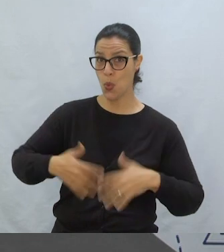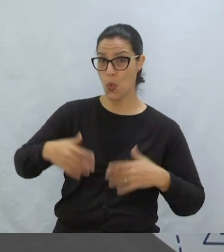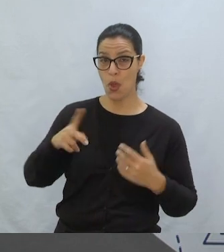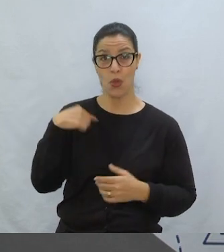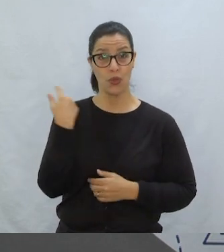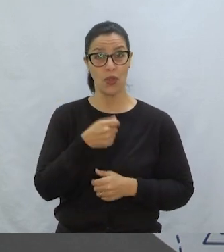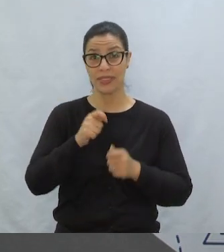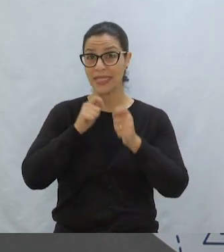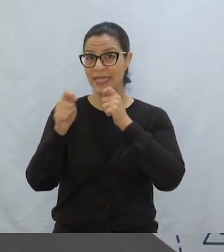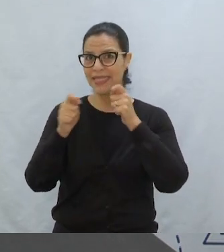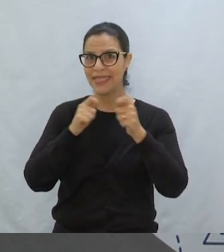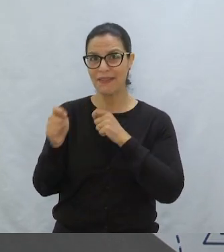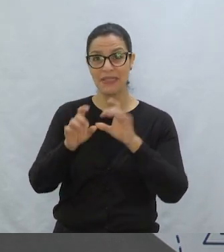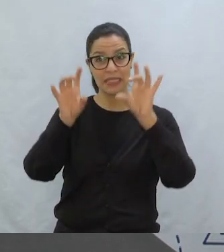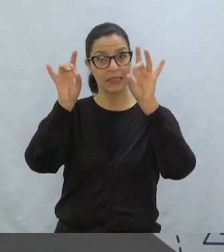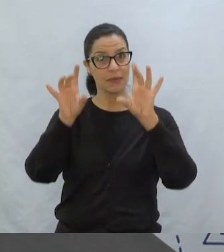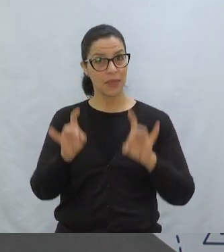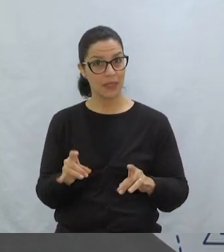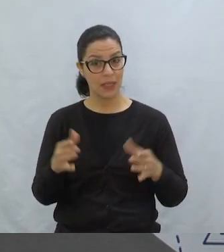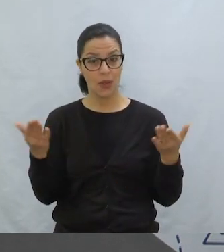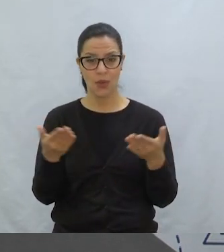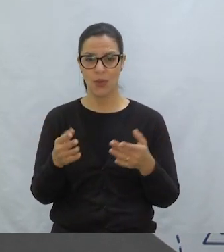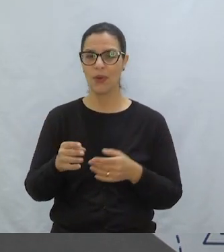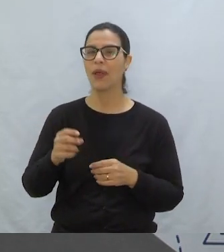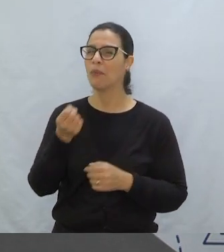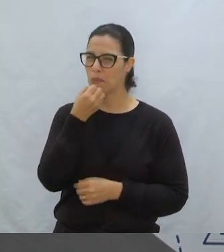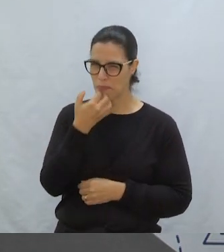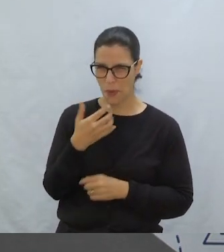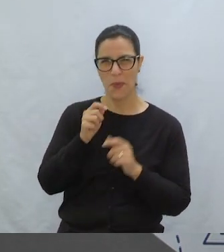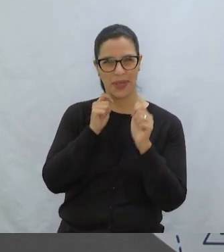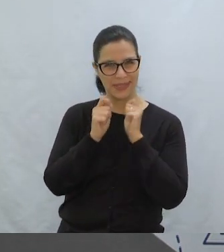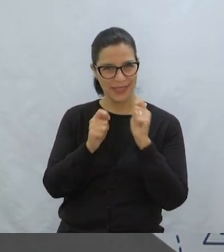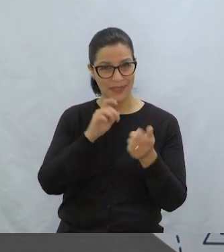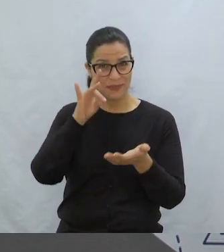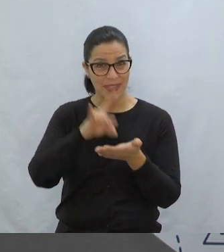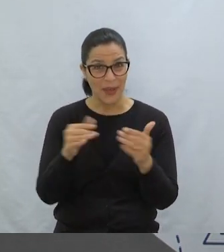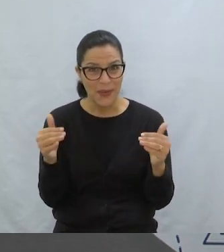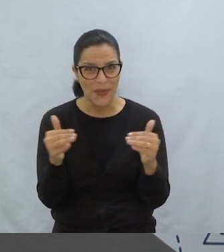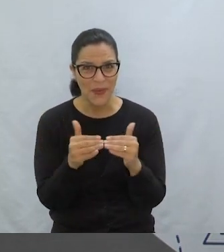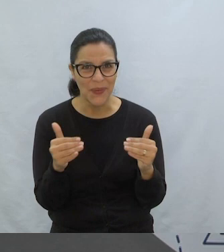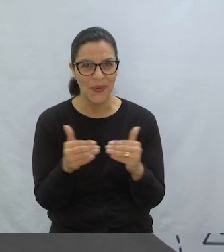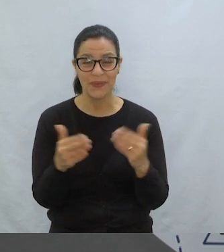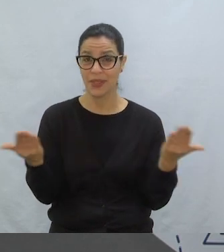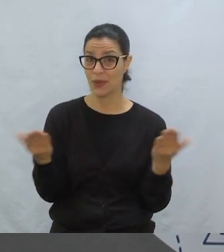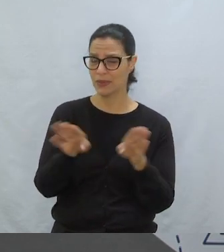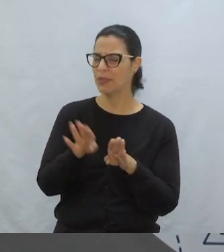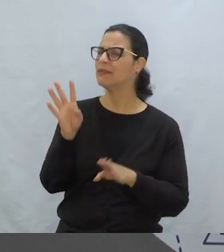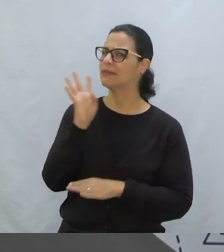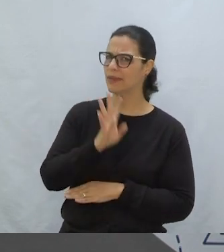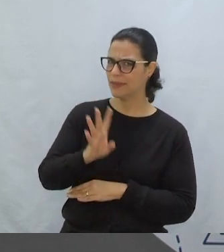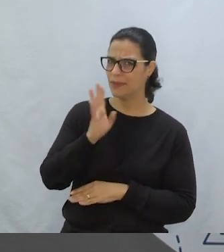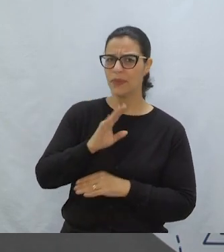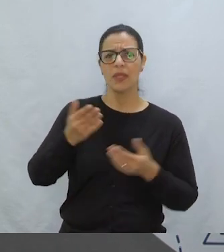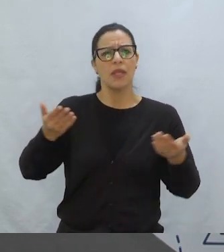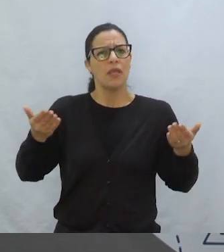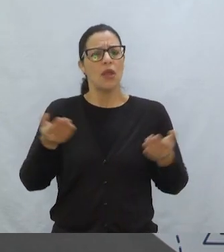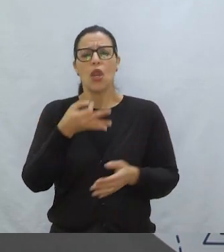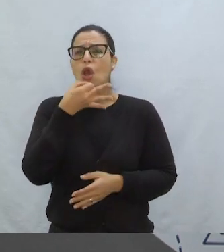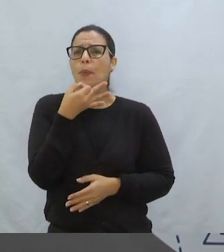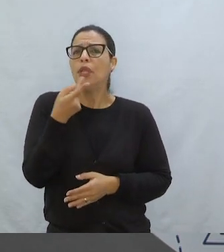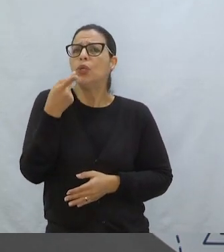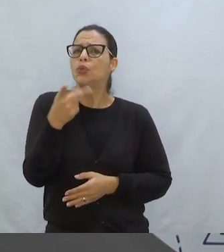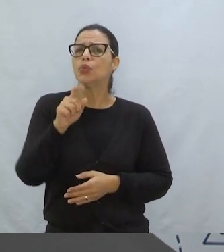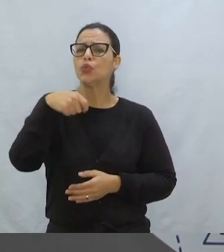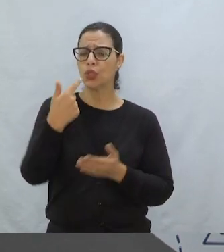Uau Nós tivemos uma entrevista exclusiva Muito boa, né? Você concorda? Muito legal E aí